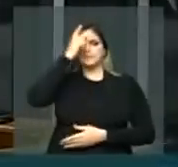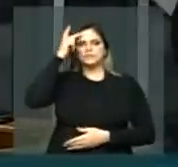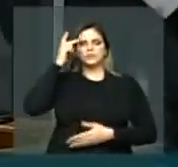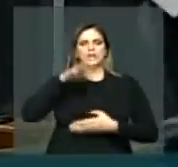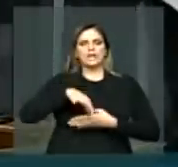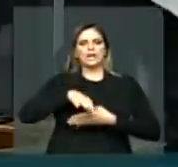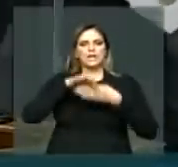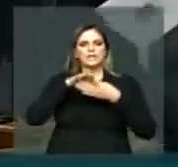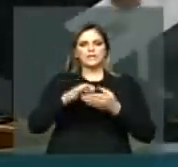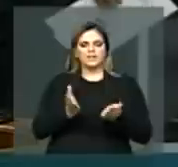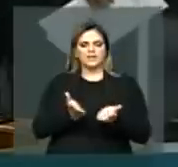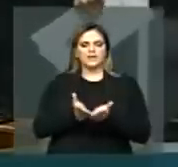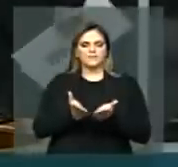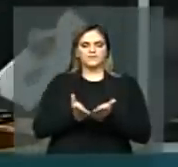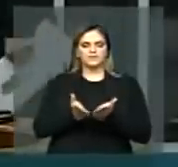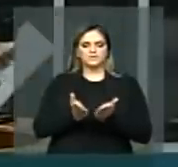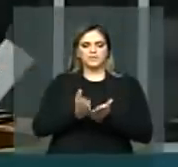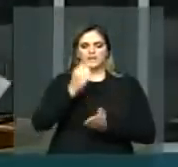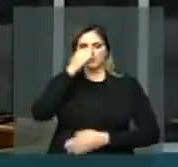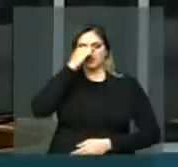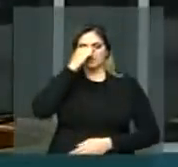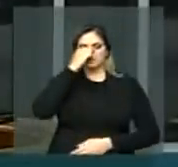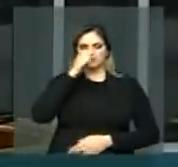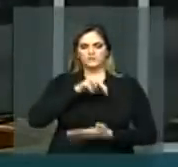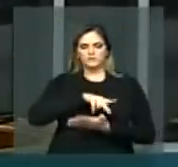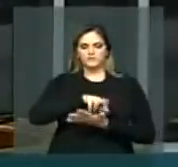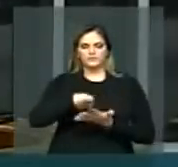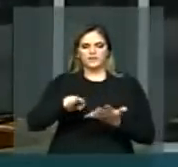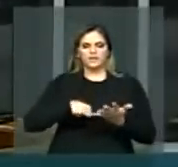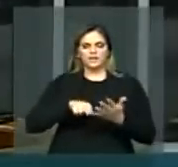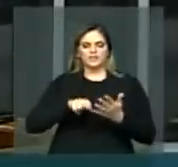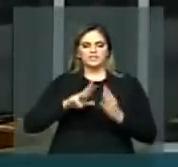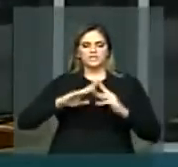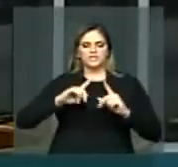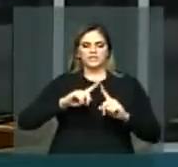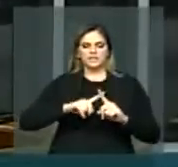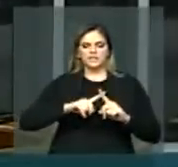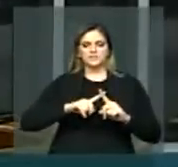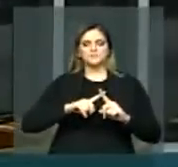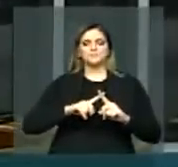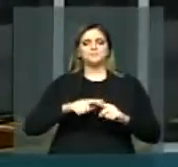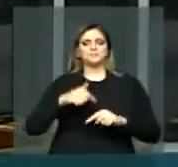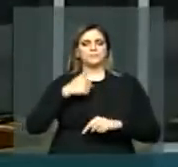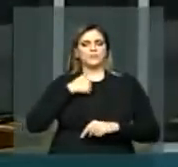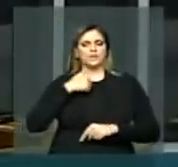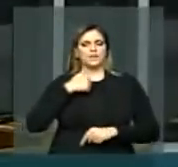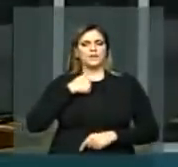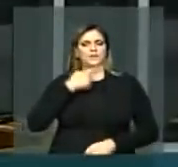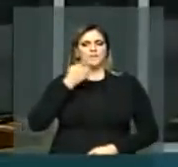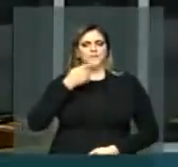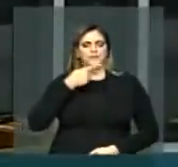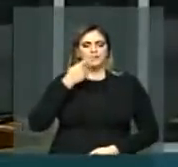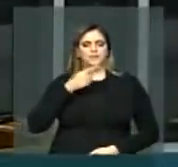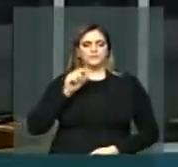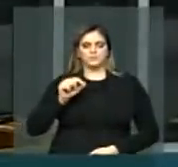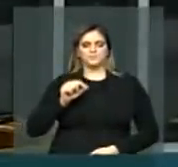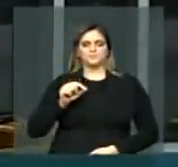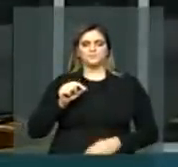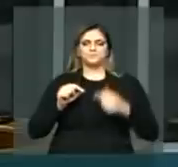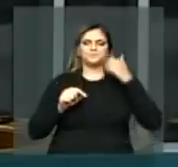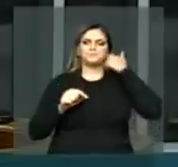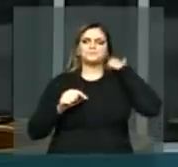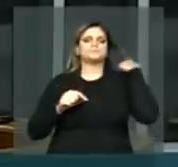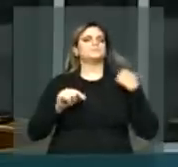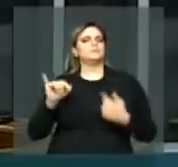de diversas denominações. Eu aqui faço questão de saudá